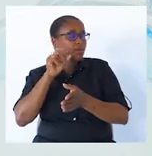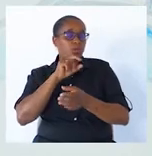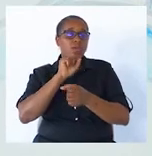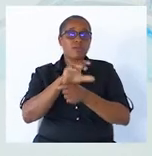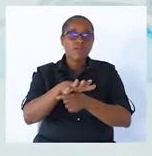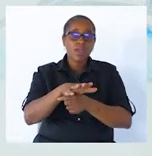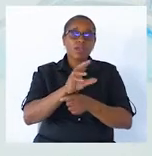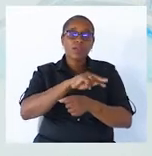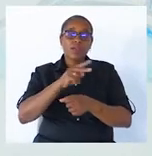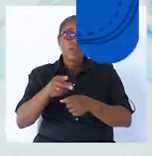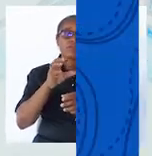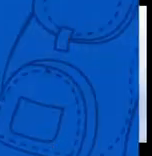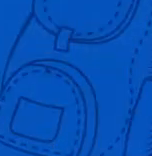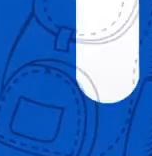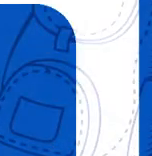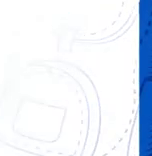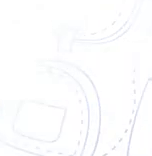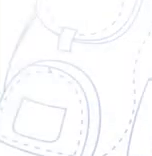-mail a partir do telemóvel.